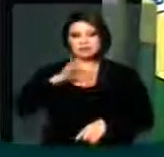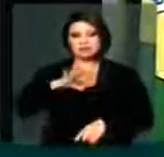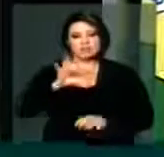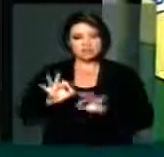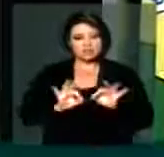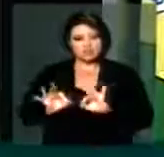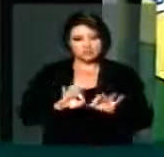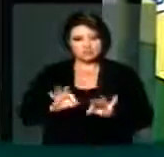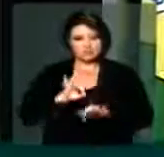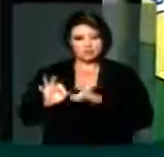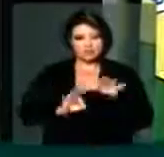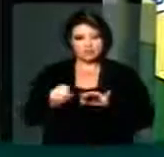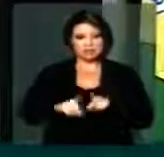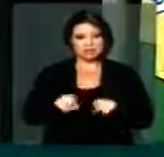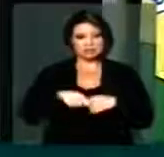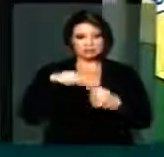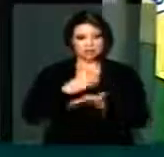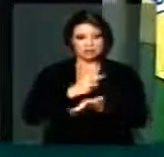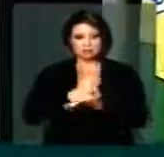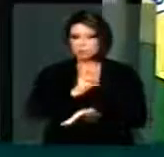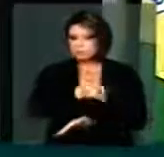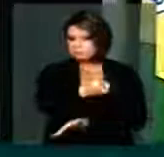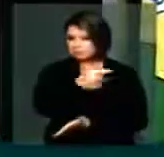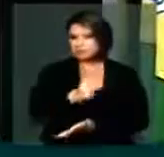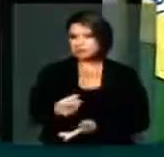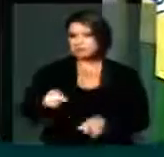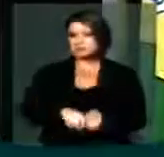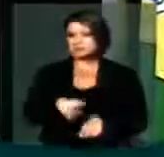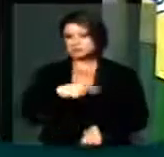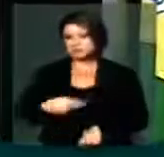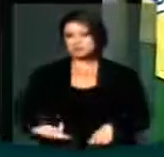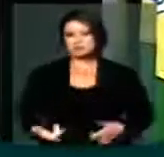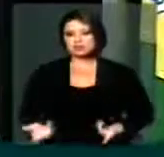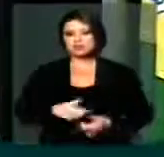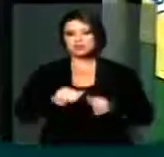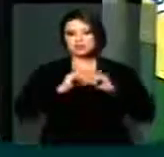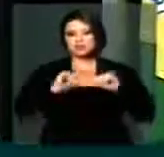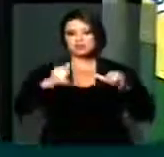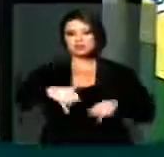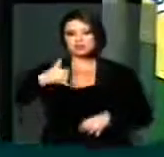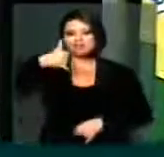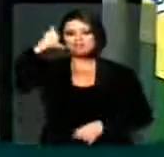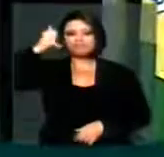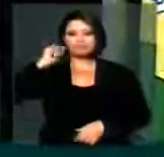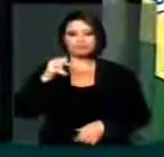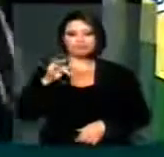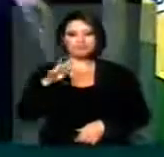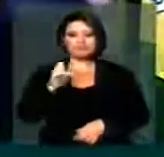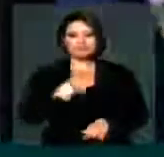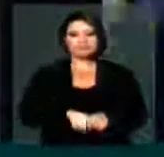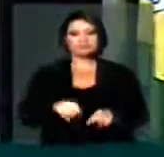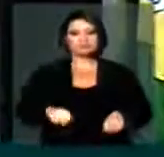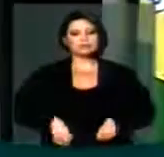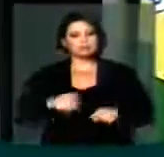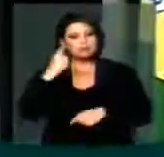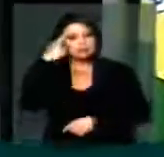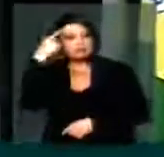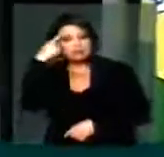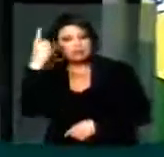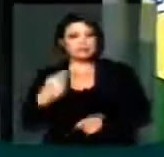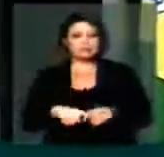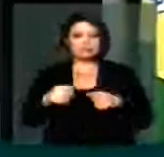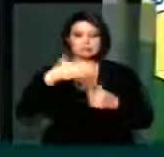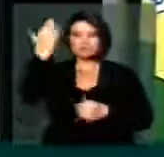outro plano que não o de se manter no poder. Ao país restou uma inflação galopante, uma gestão cuosa ideologia